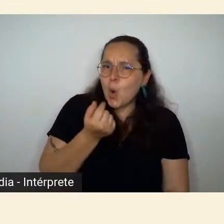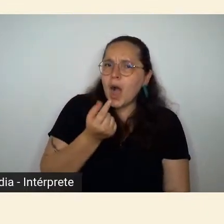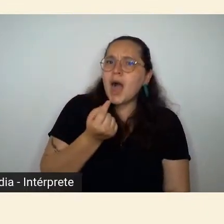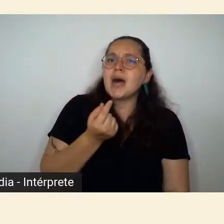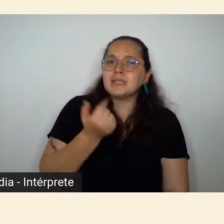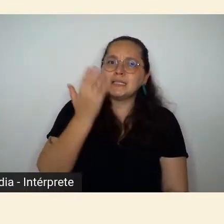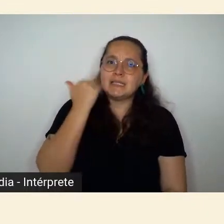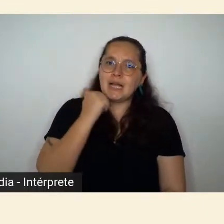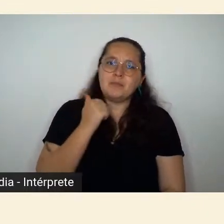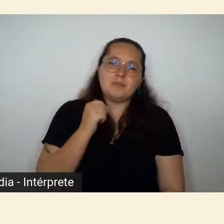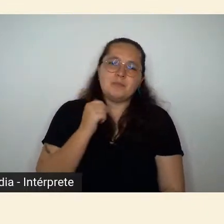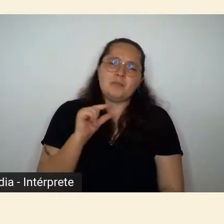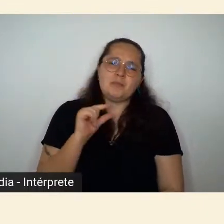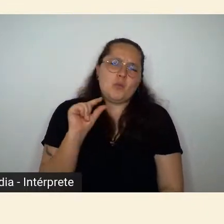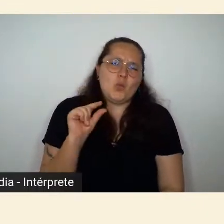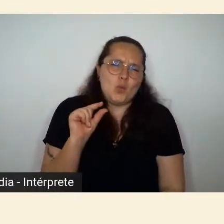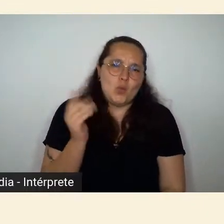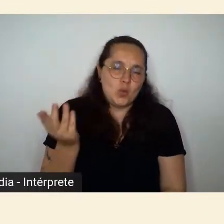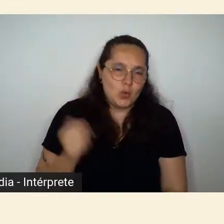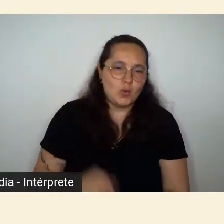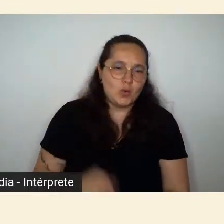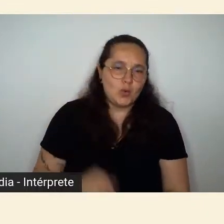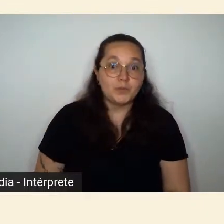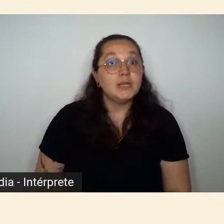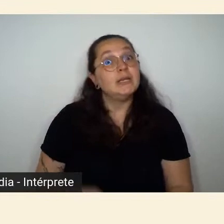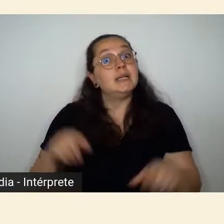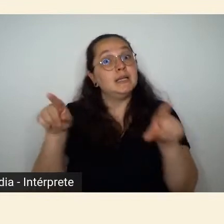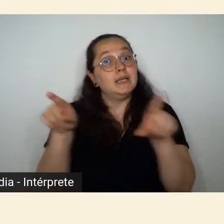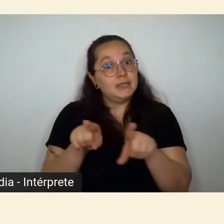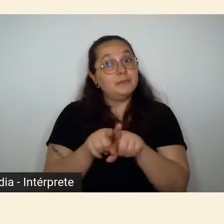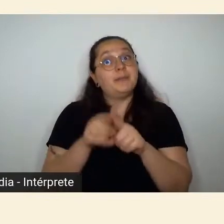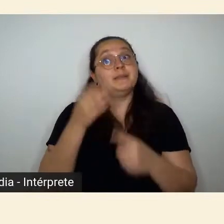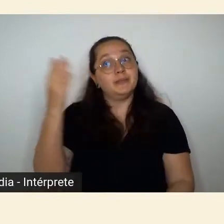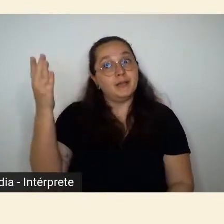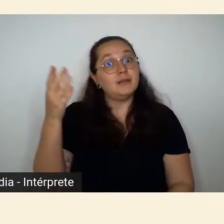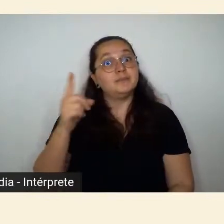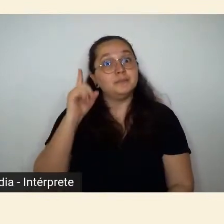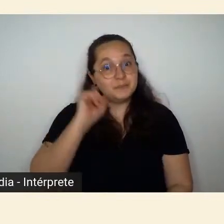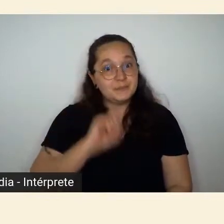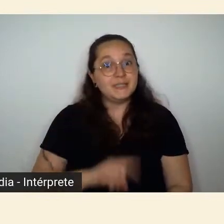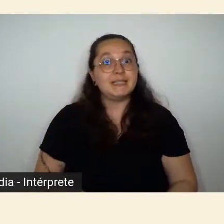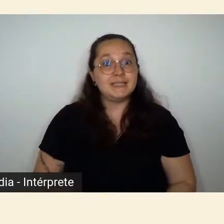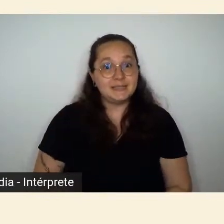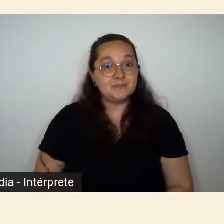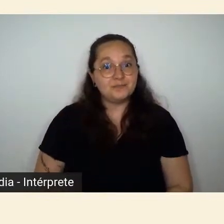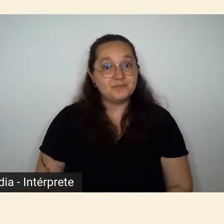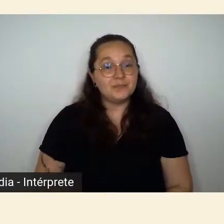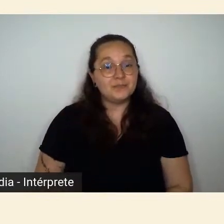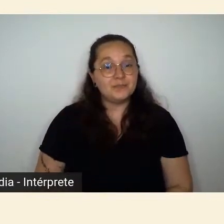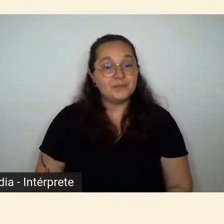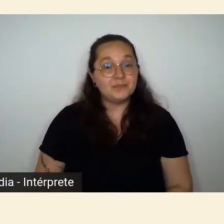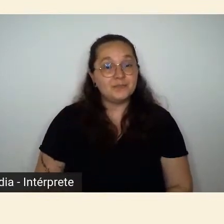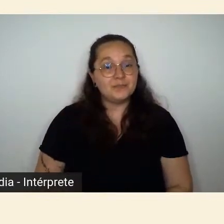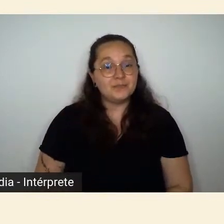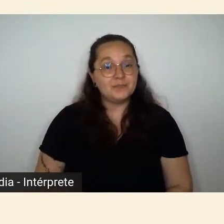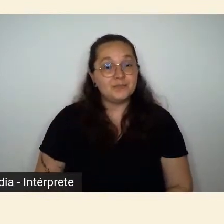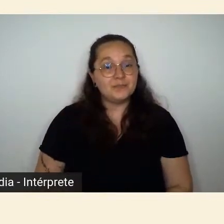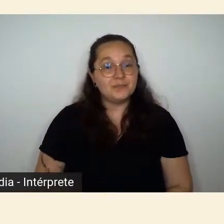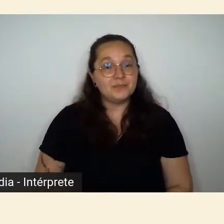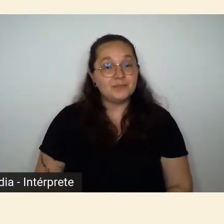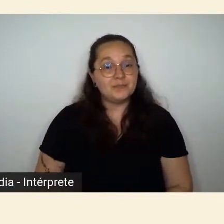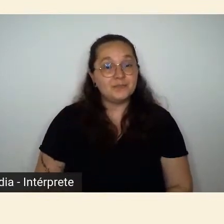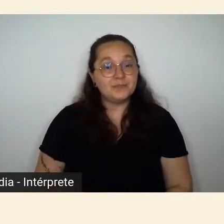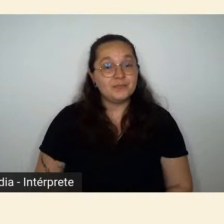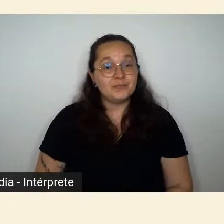de Arte Moderna, inclusive em Minas Gerais, de tal forma que foi, assim, o protagonismo de uns e a